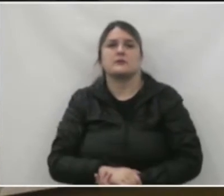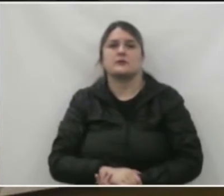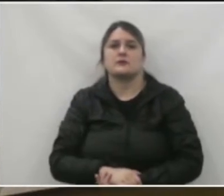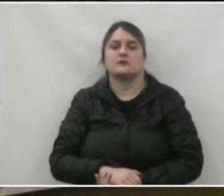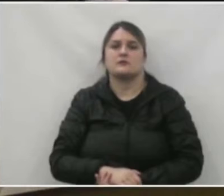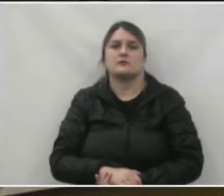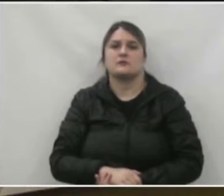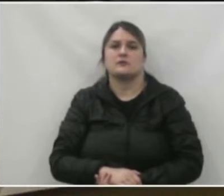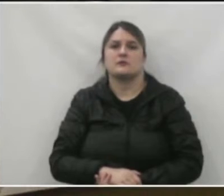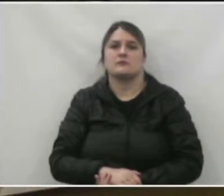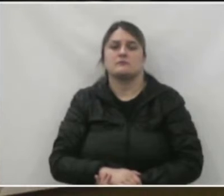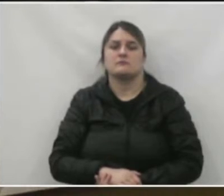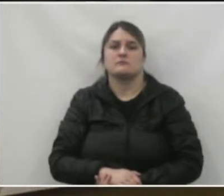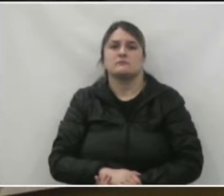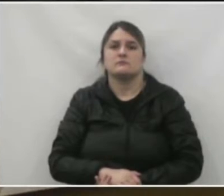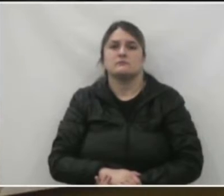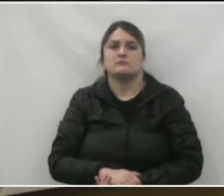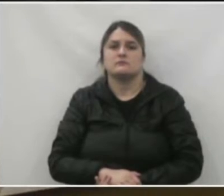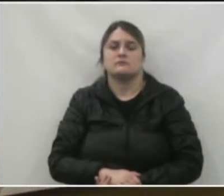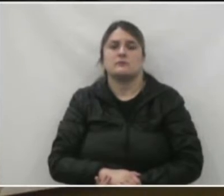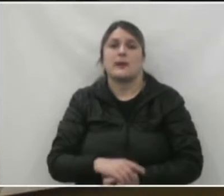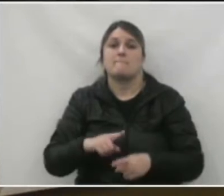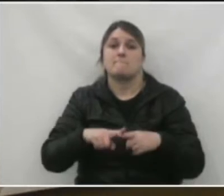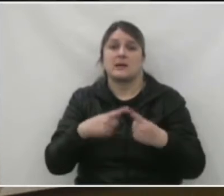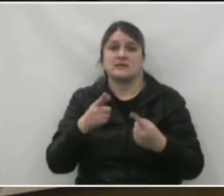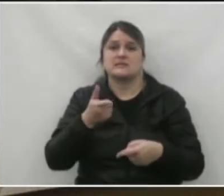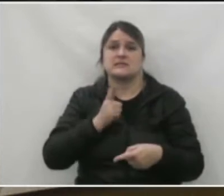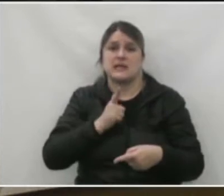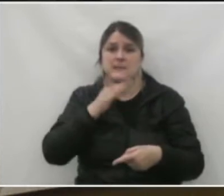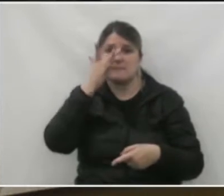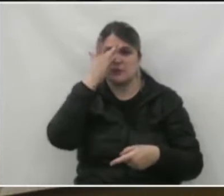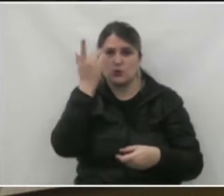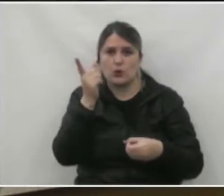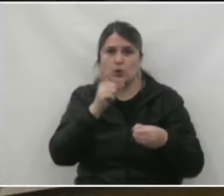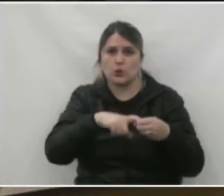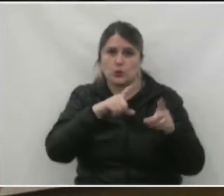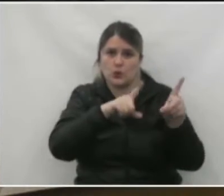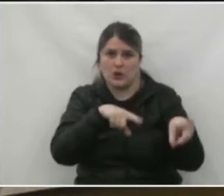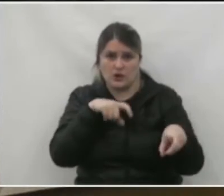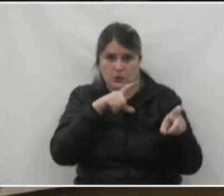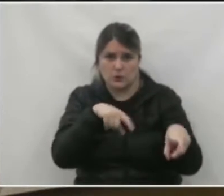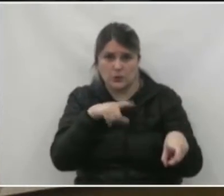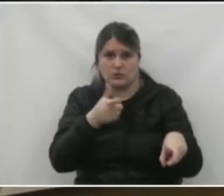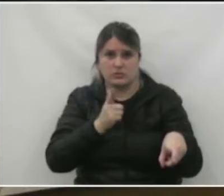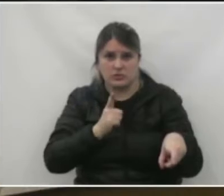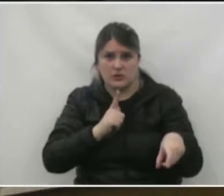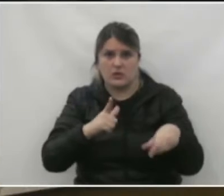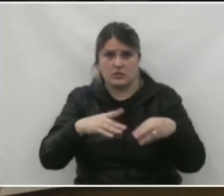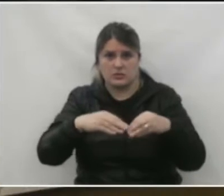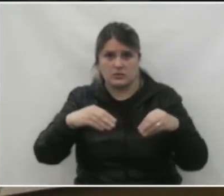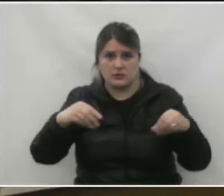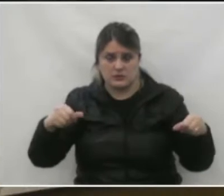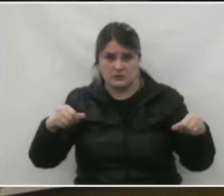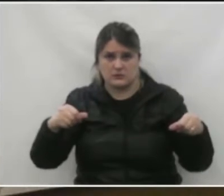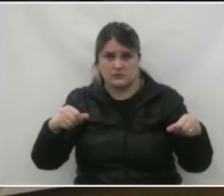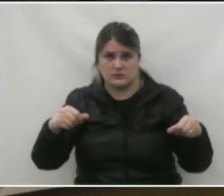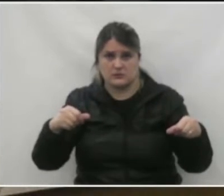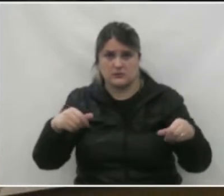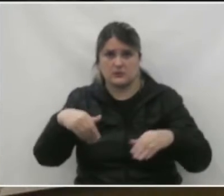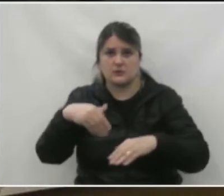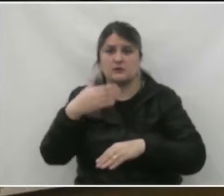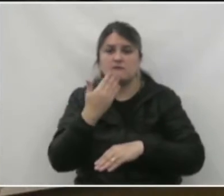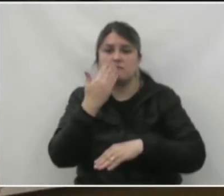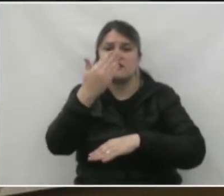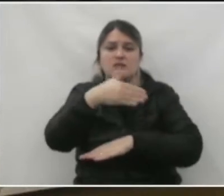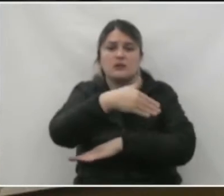que doa em quem doer. Mas tem muitos agricultores que têm seu terreno, que passam na frente da